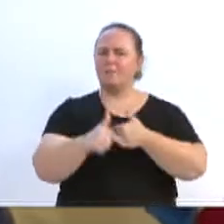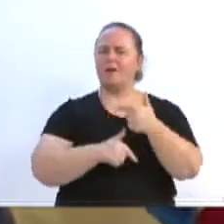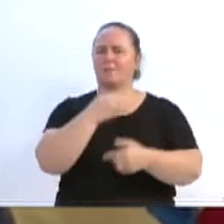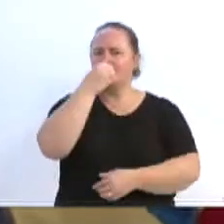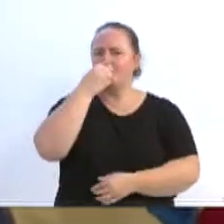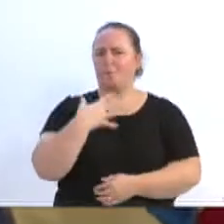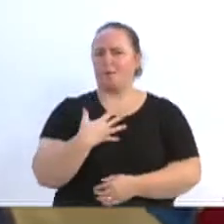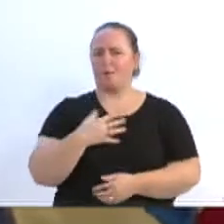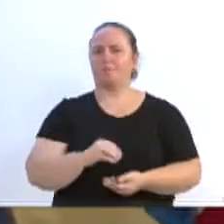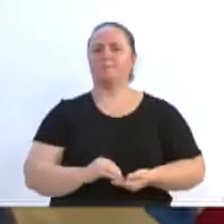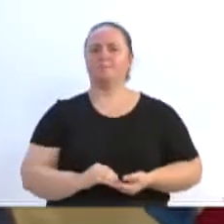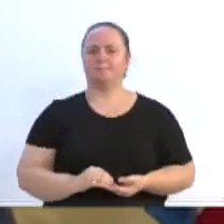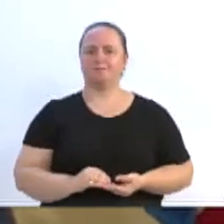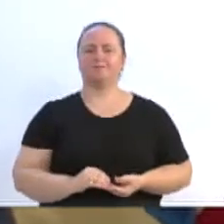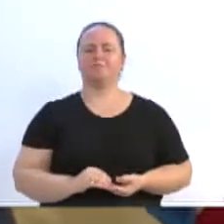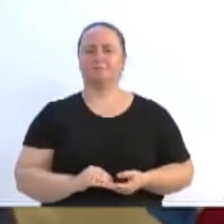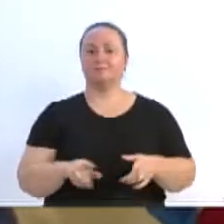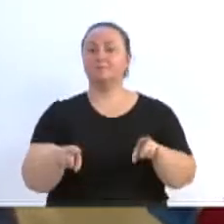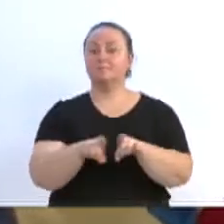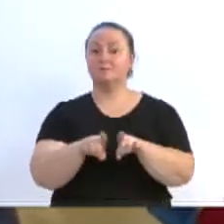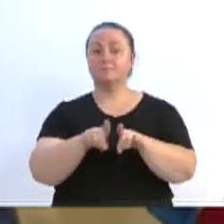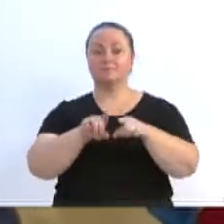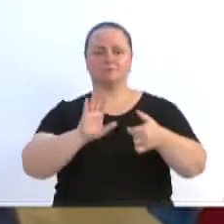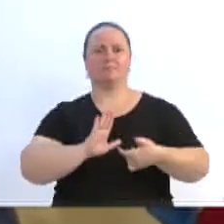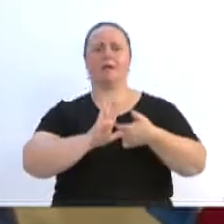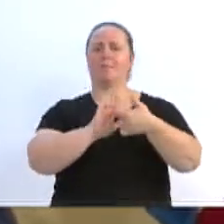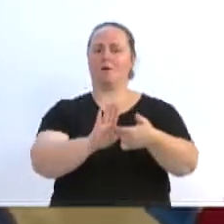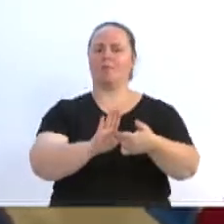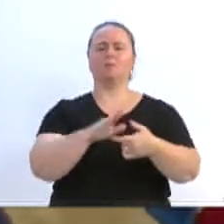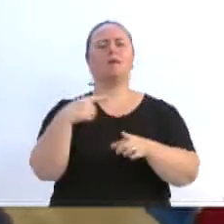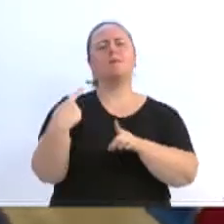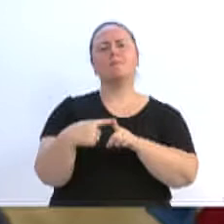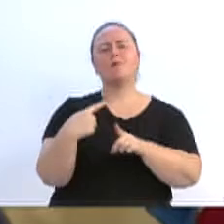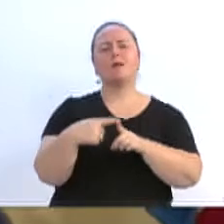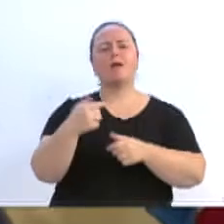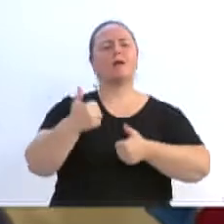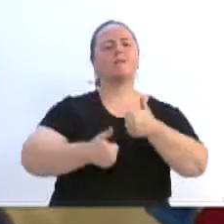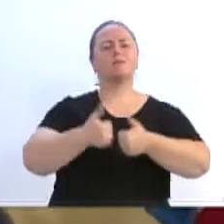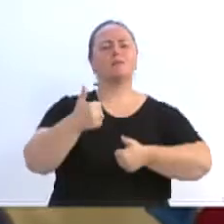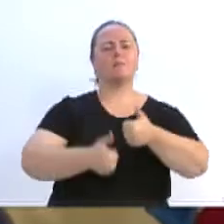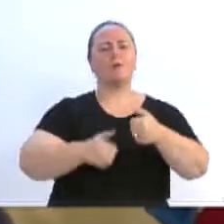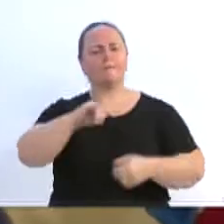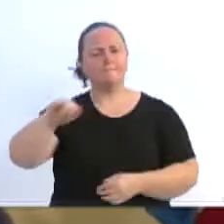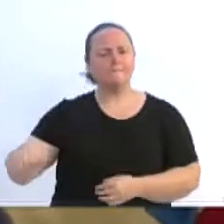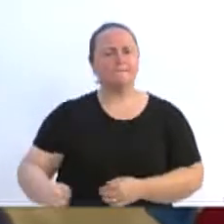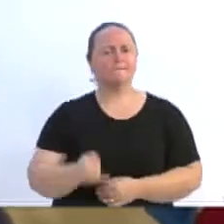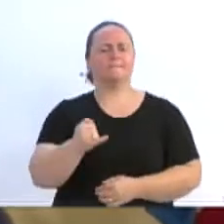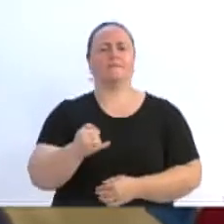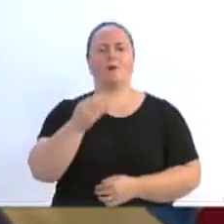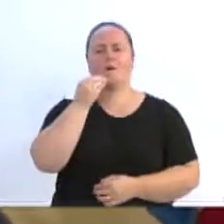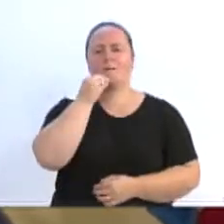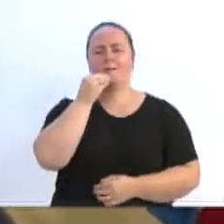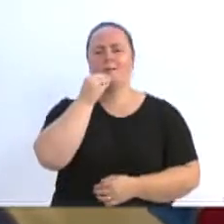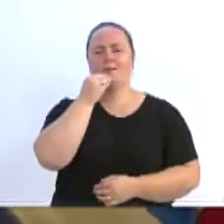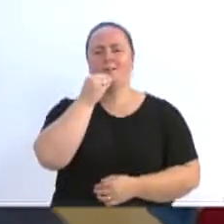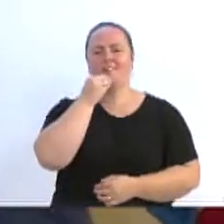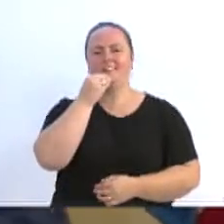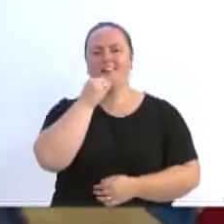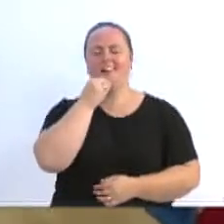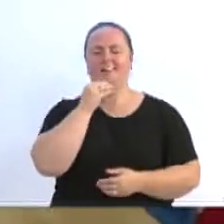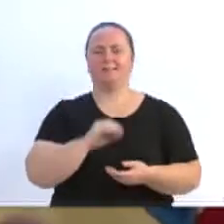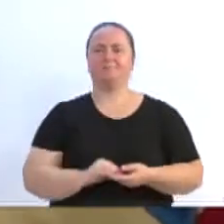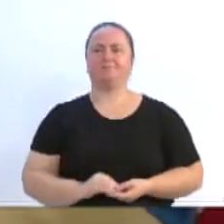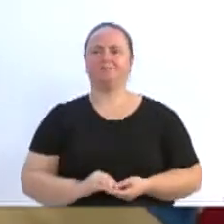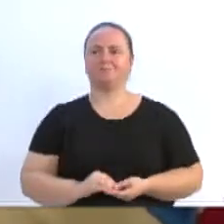e mostrando pra quê, por que eles estão ali com essa oportunidade dessas crianças no esporte. E quer dizer, senhores, com um